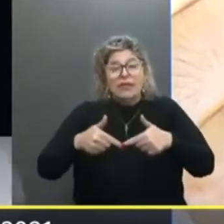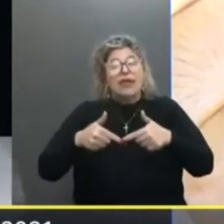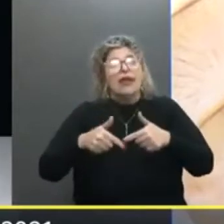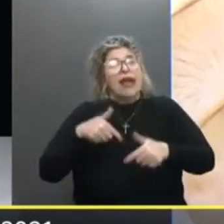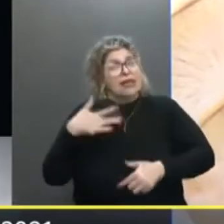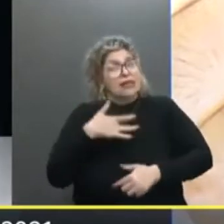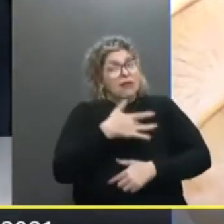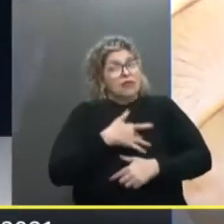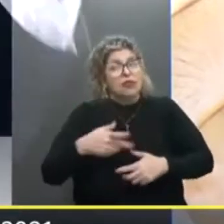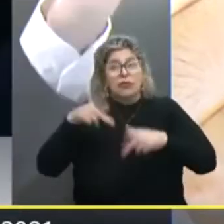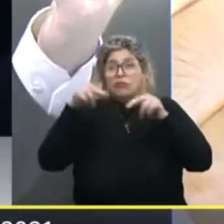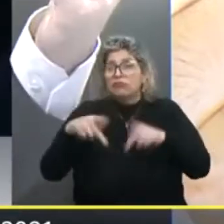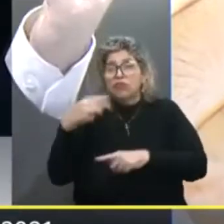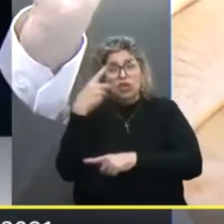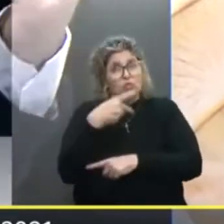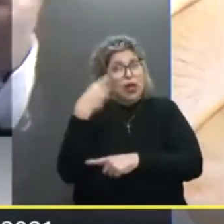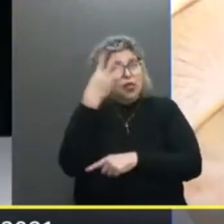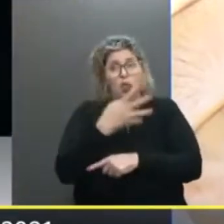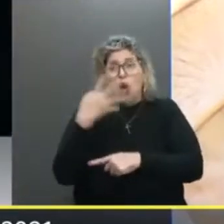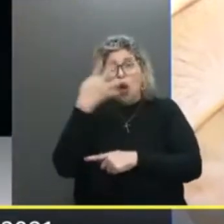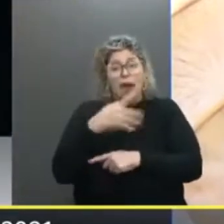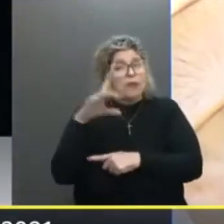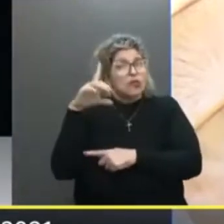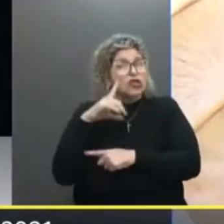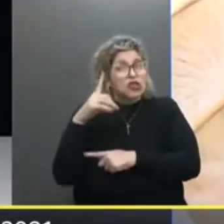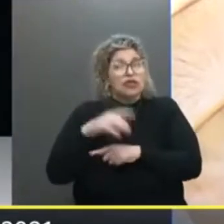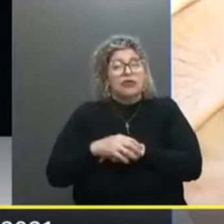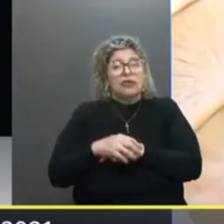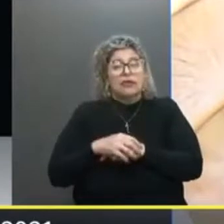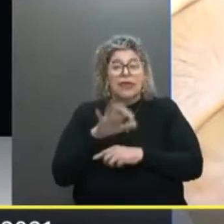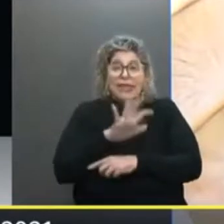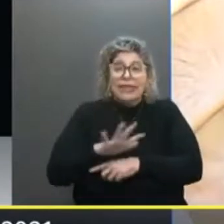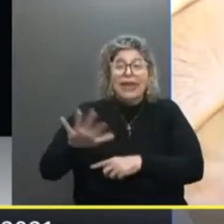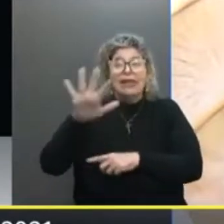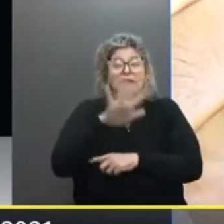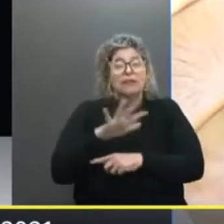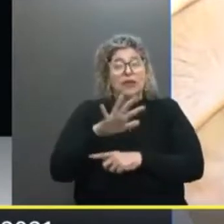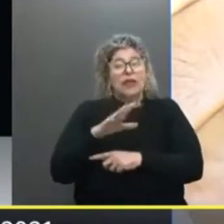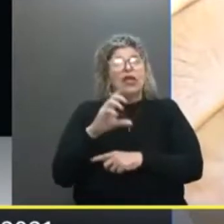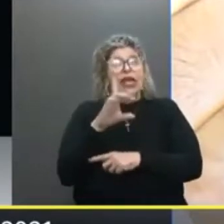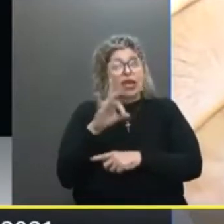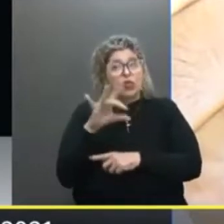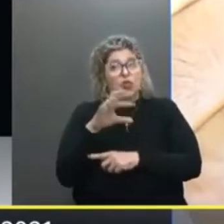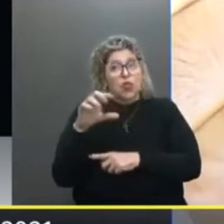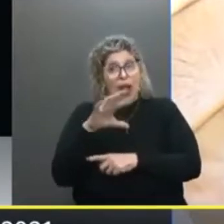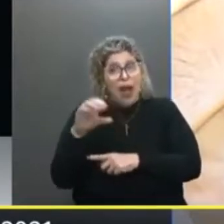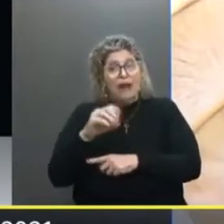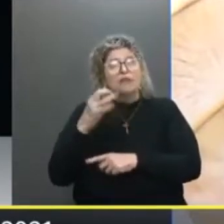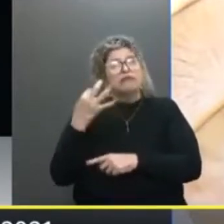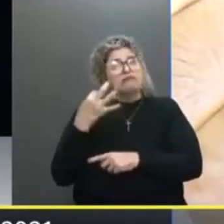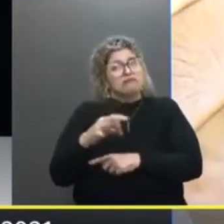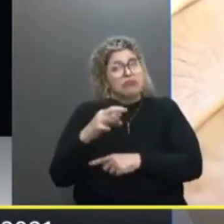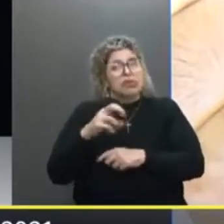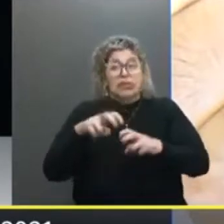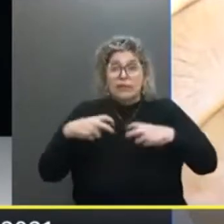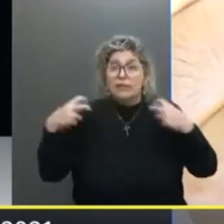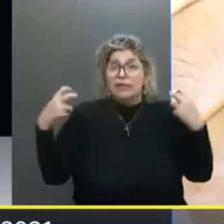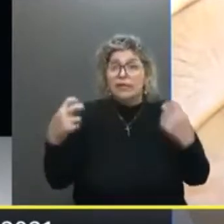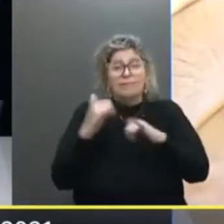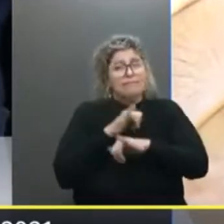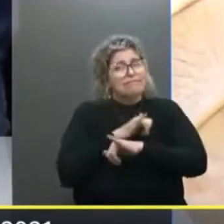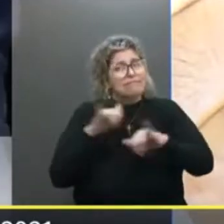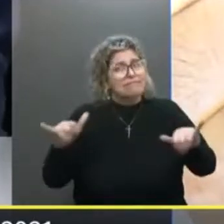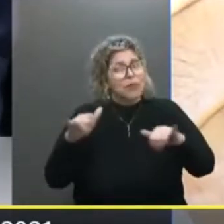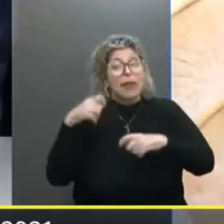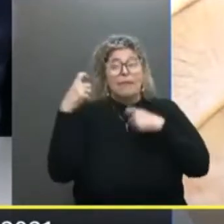Da população 24 horas Por dia Nesse aspecto Doutor Eduardo Foi muito preciso Na nossa outra mesa E dizia